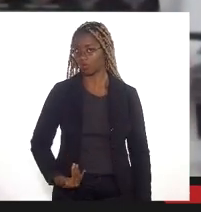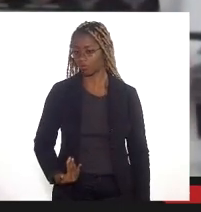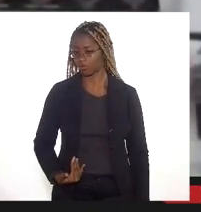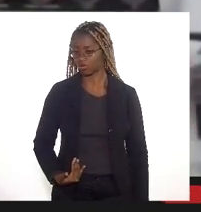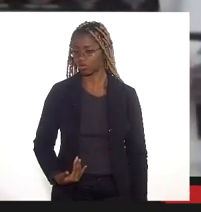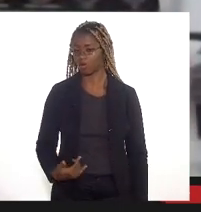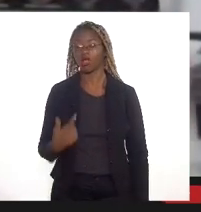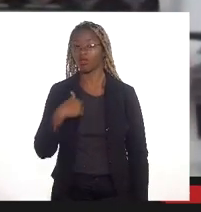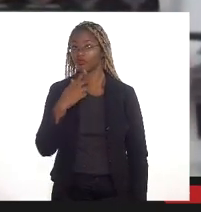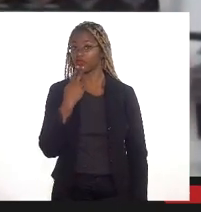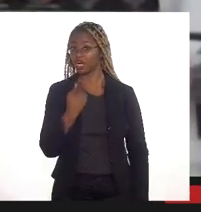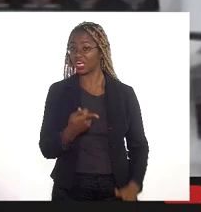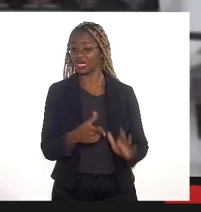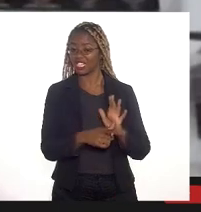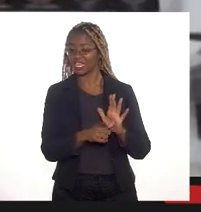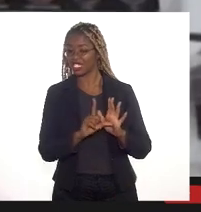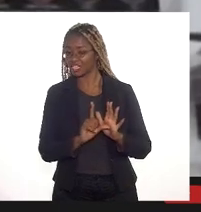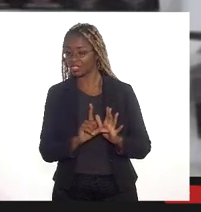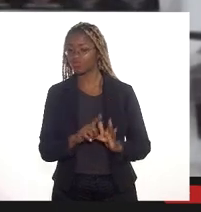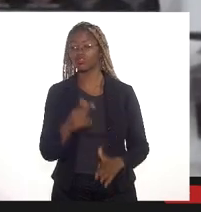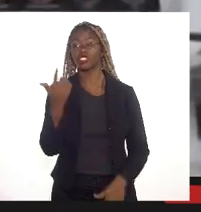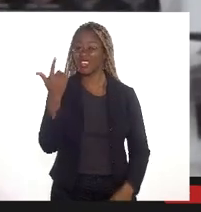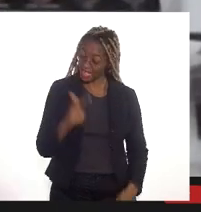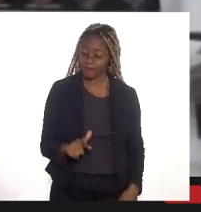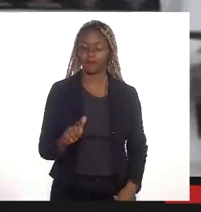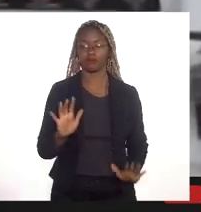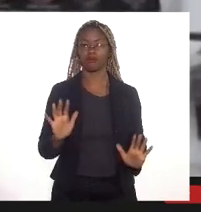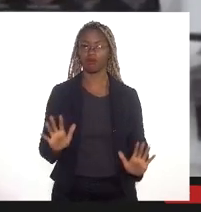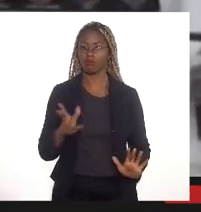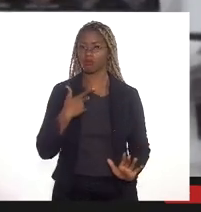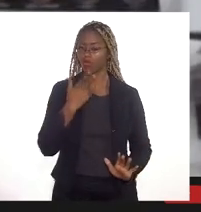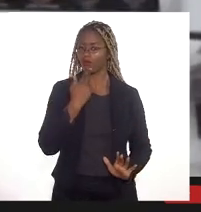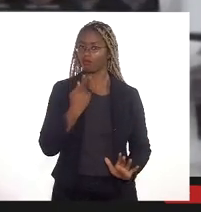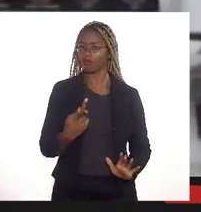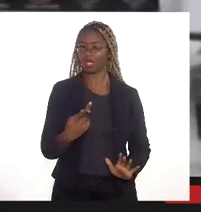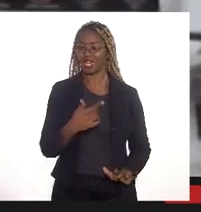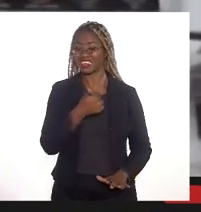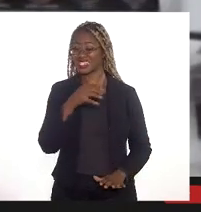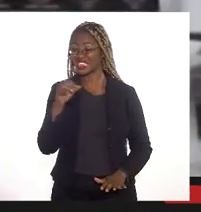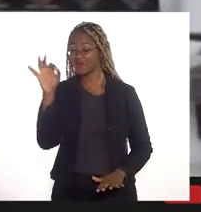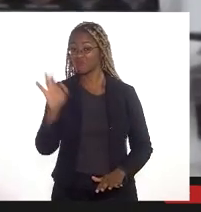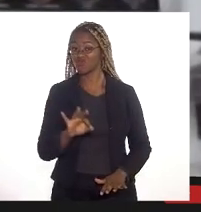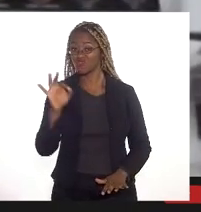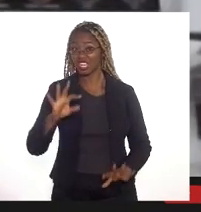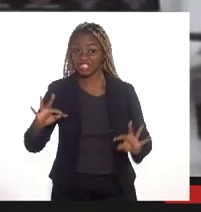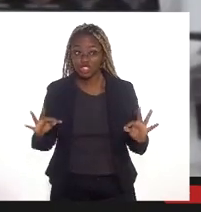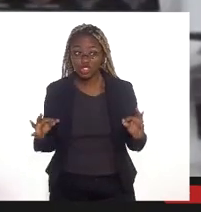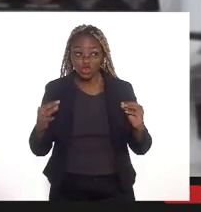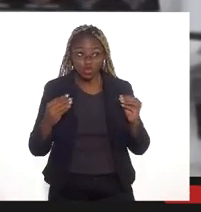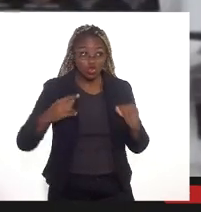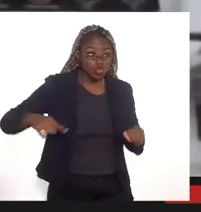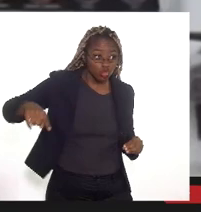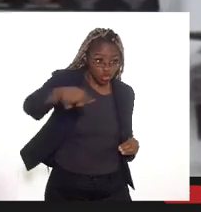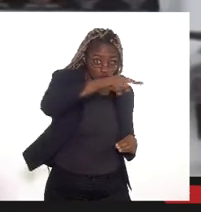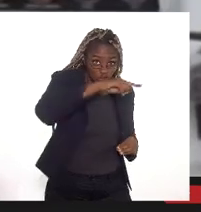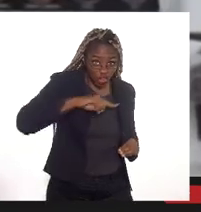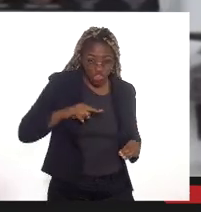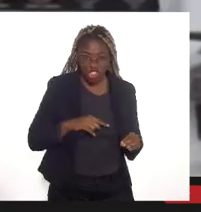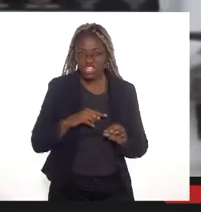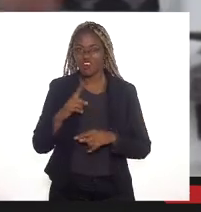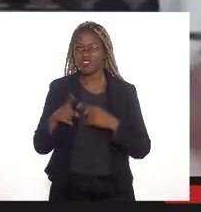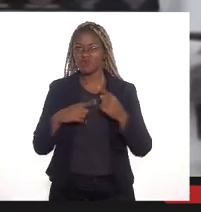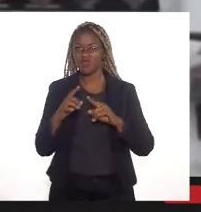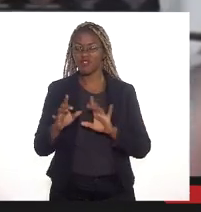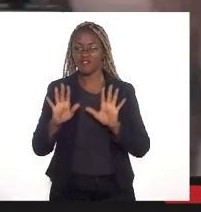afirmei anteriormente e reitero a minha fala 100% da propriedade no final da concessão